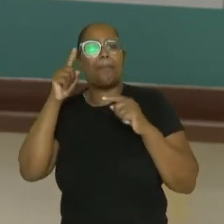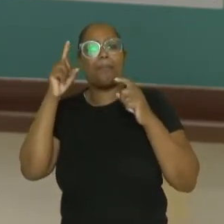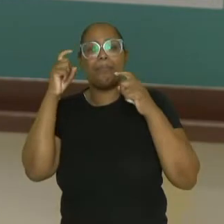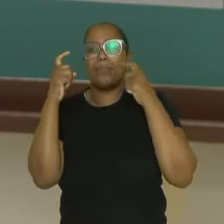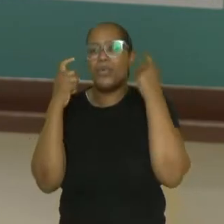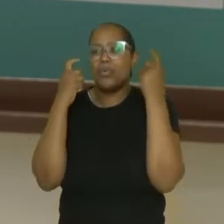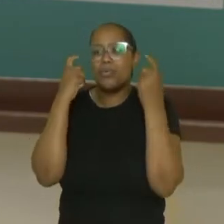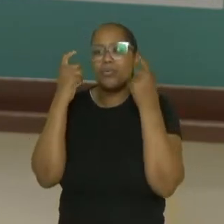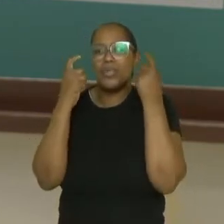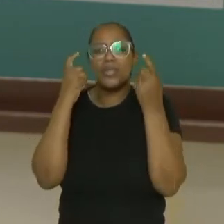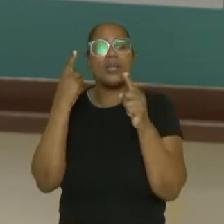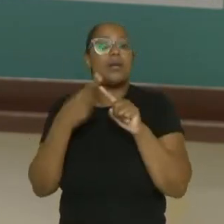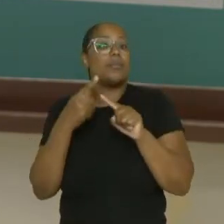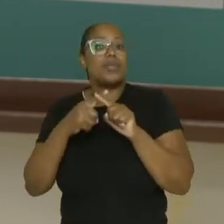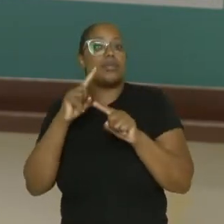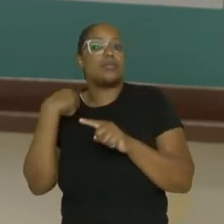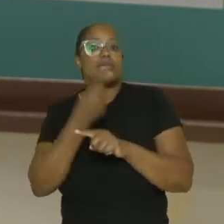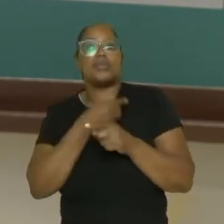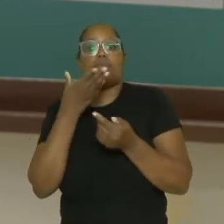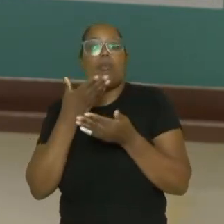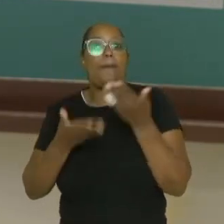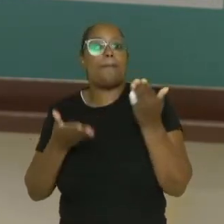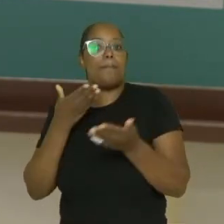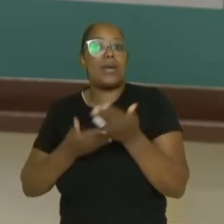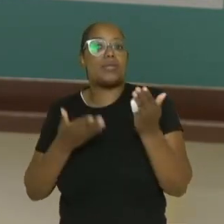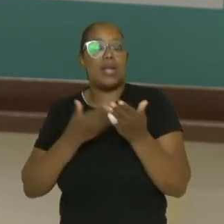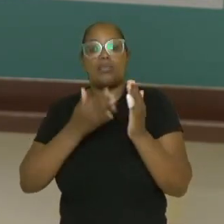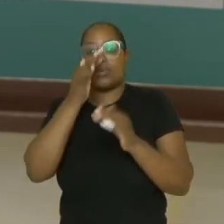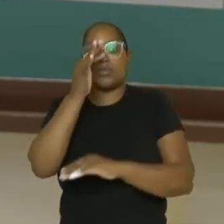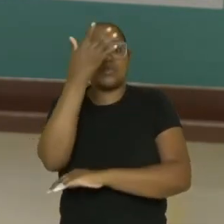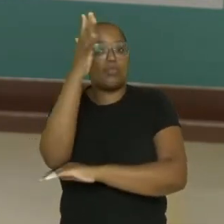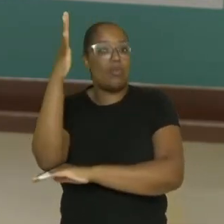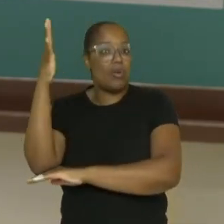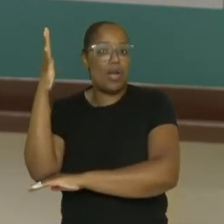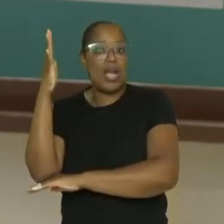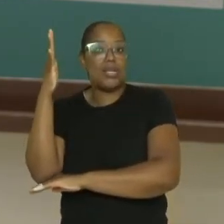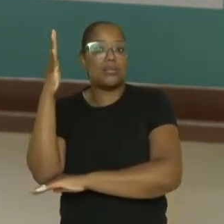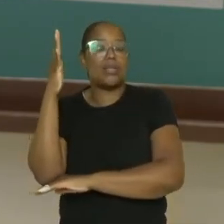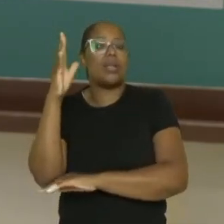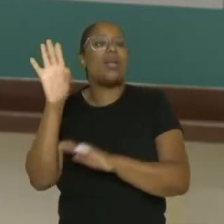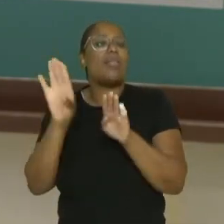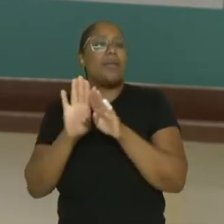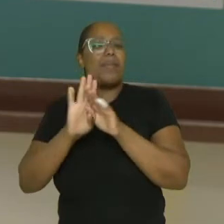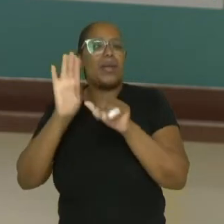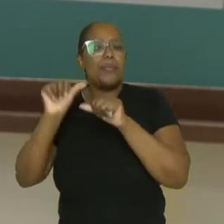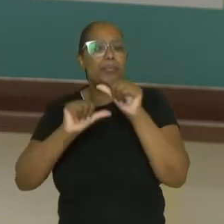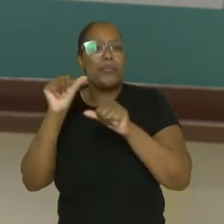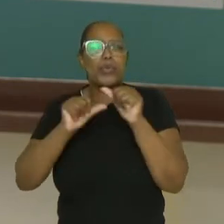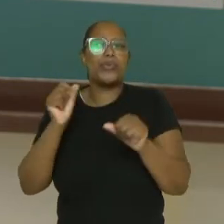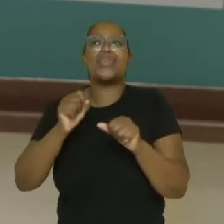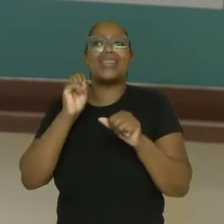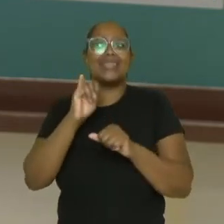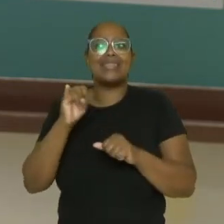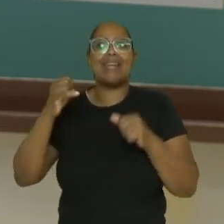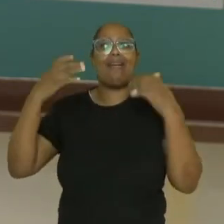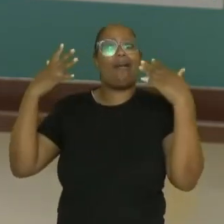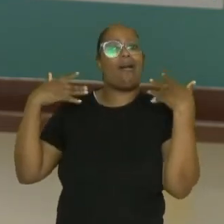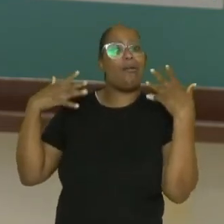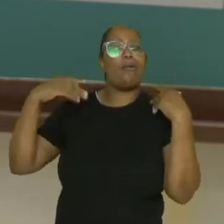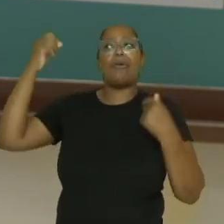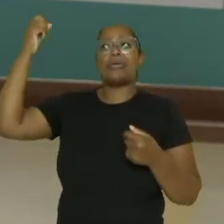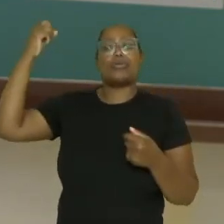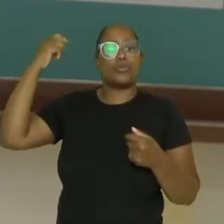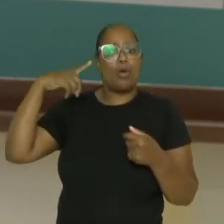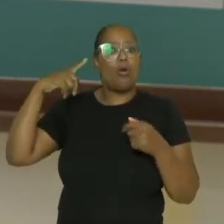nós estamos perdendo ali uma área muito grande de floresta e isso interfere no clima, em várias situações, né? Na